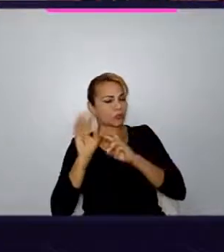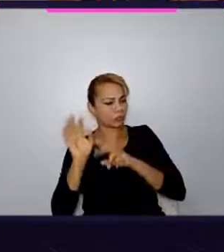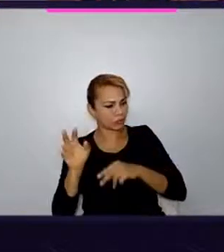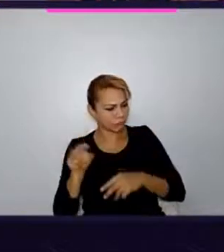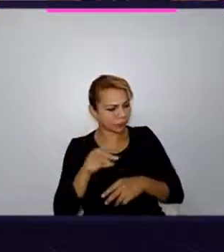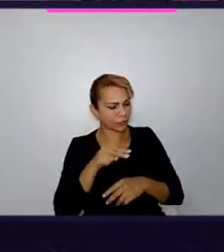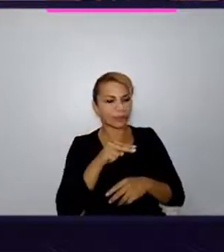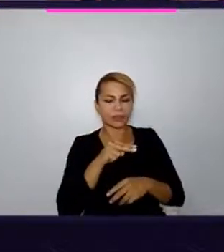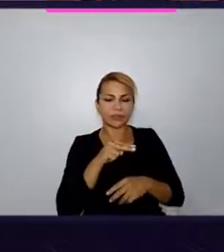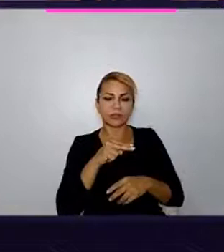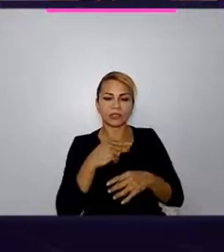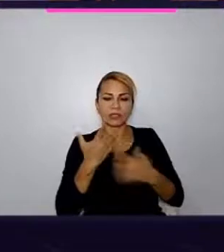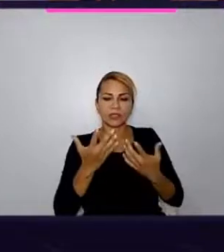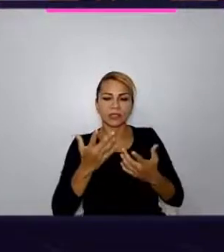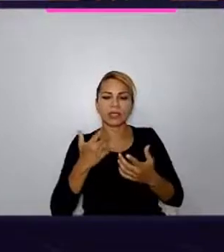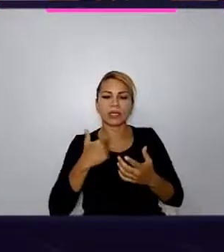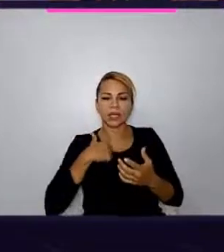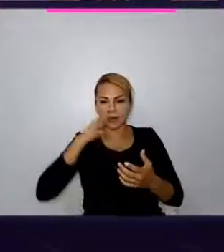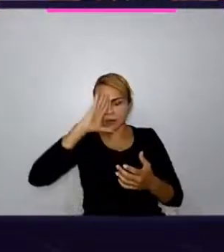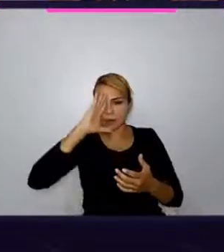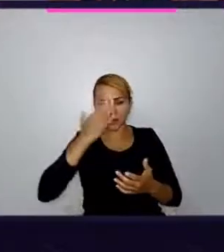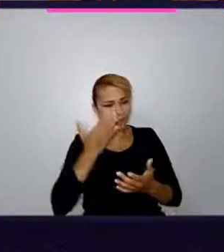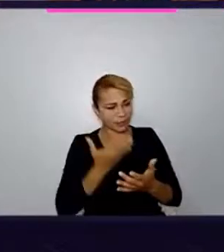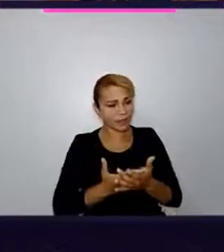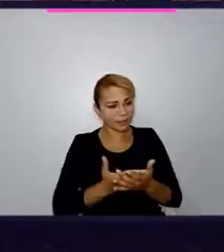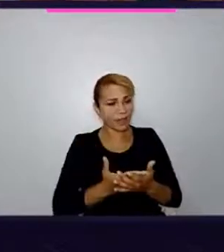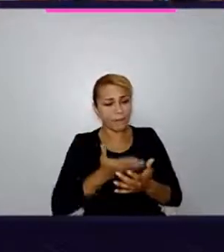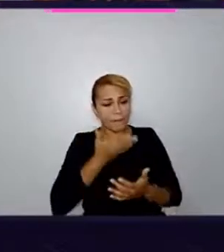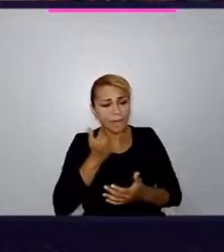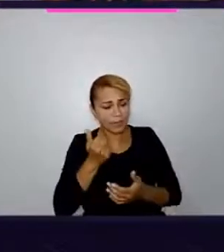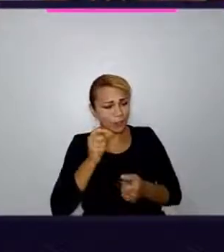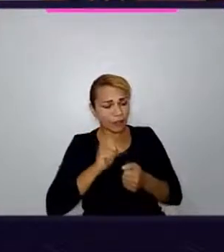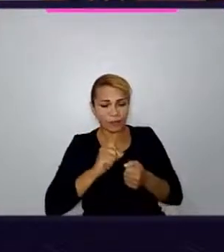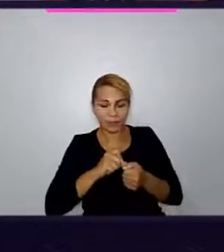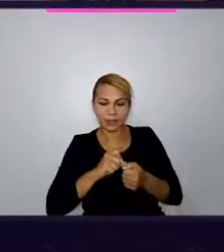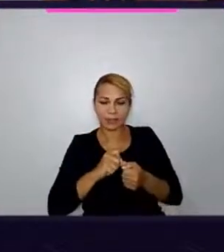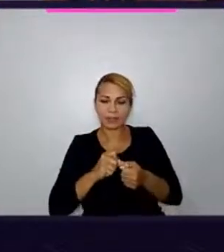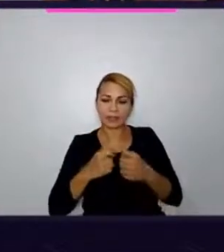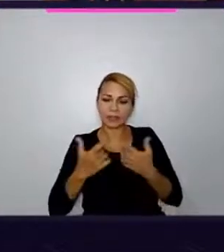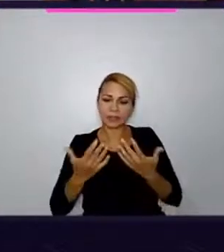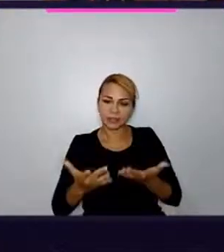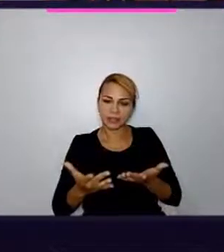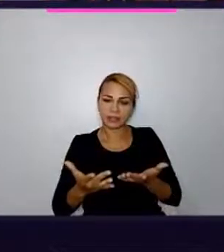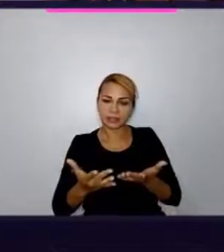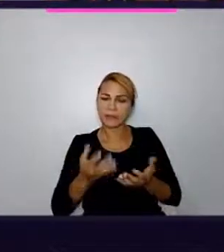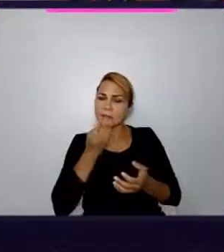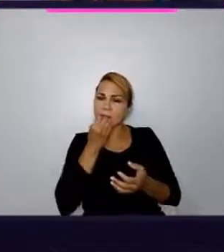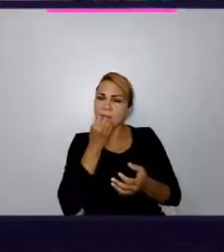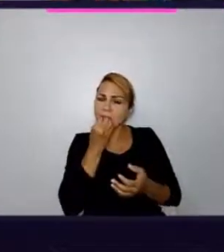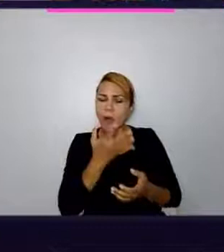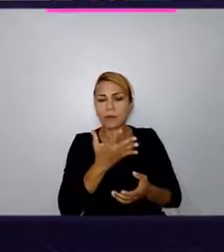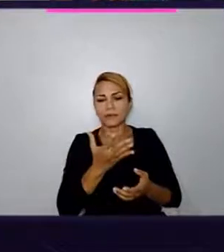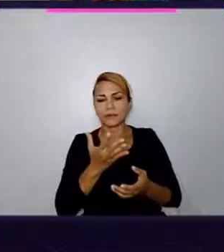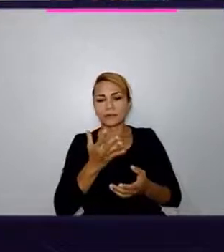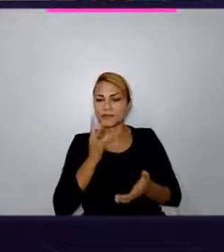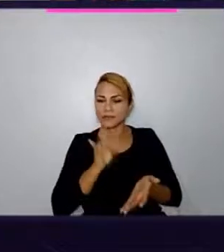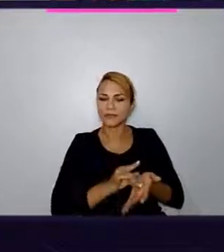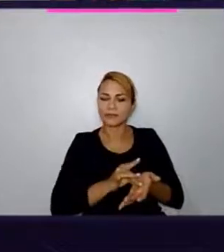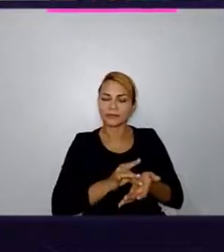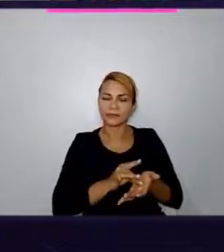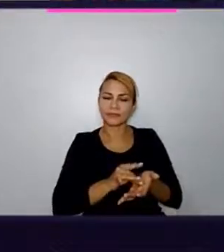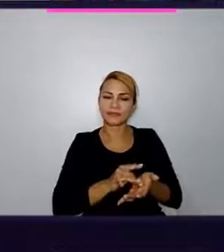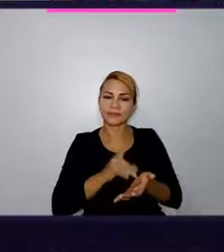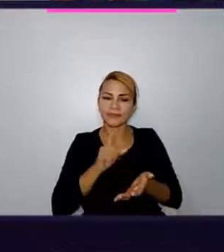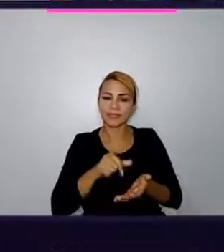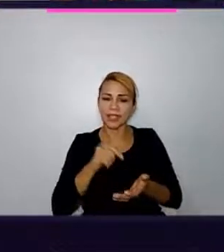tinha feito o que eu acreditava ser o melhor. Então, e eu achei que estava muito bom, na real. Eu acho que isso vai ser a pior parte. A